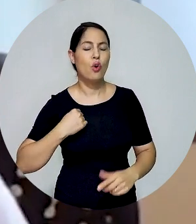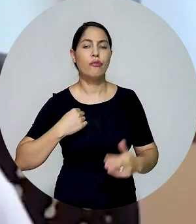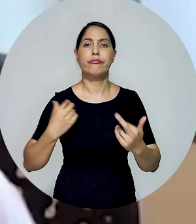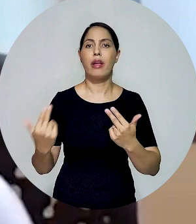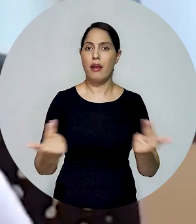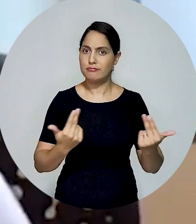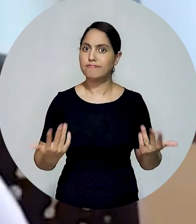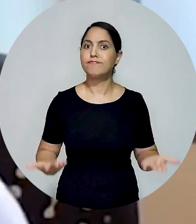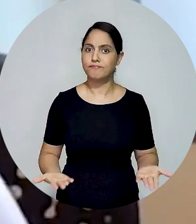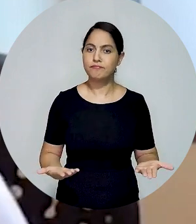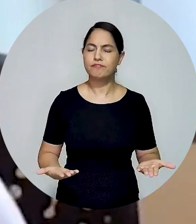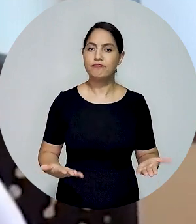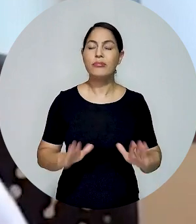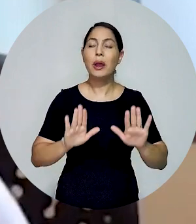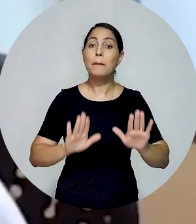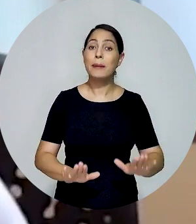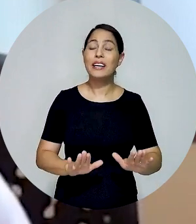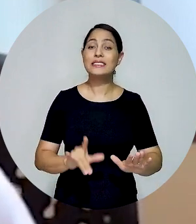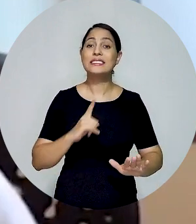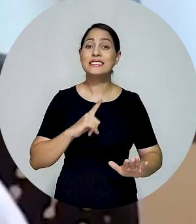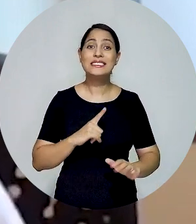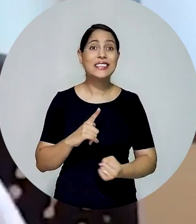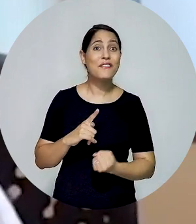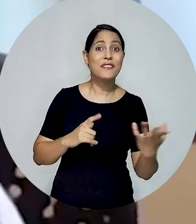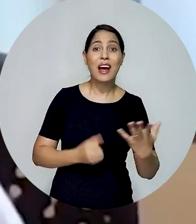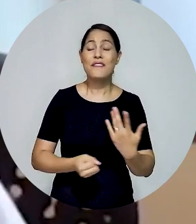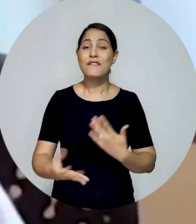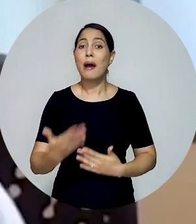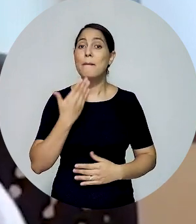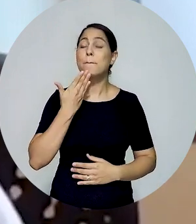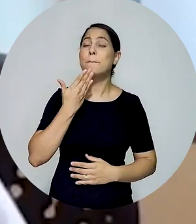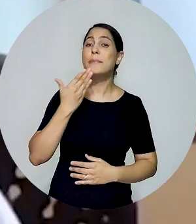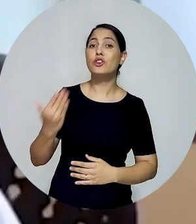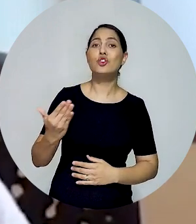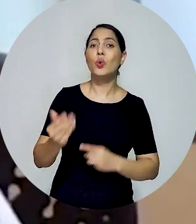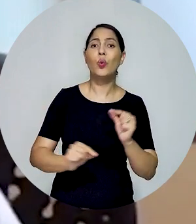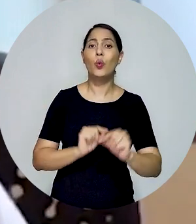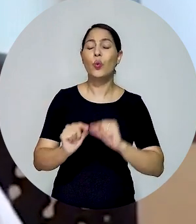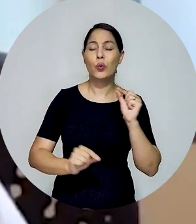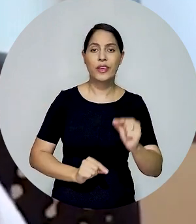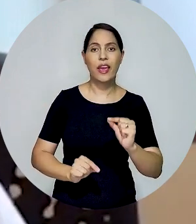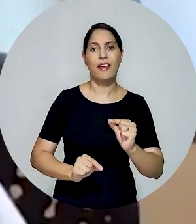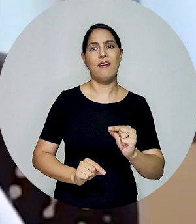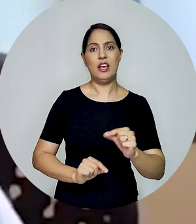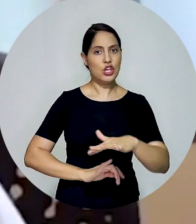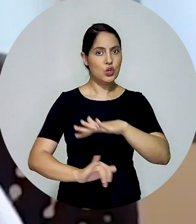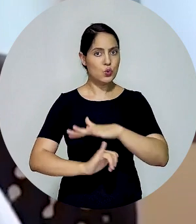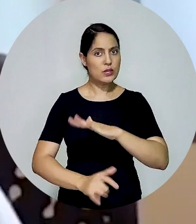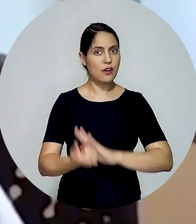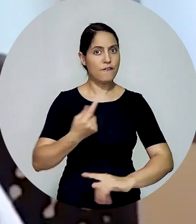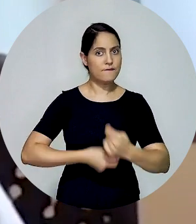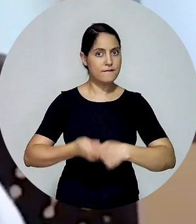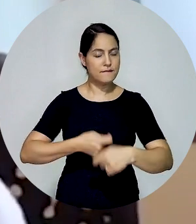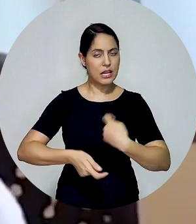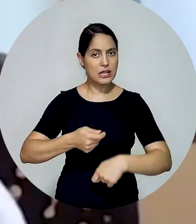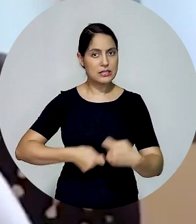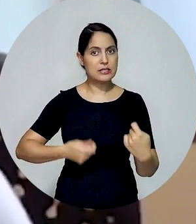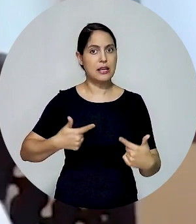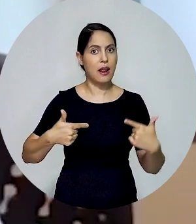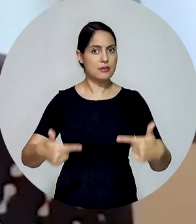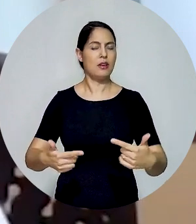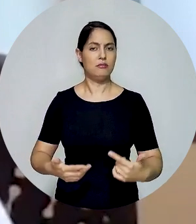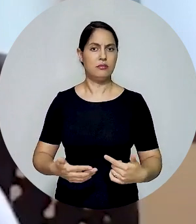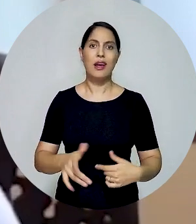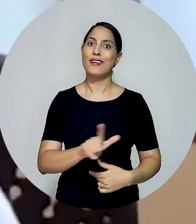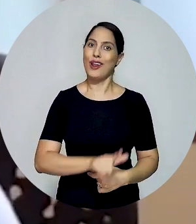E o mais interessante é que várias delas pediram autorização para atuar como instituição financeira. É claro